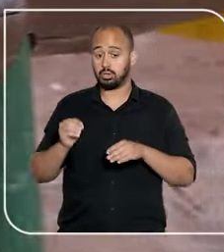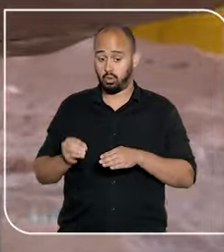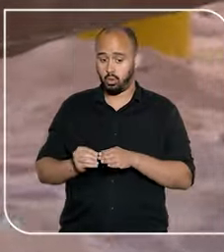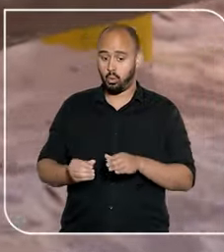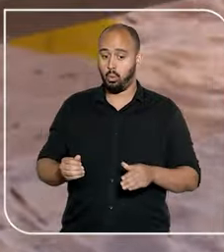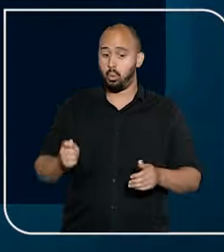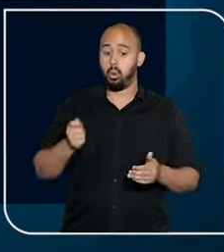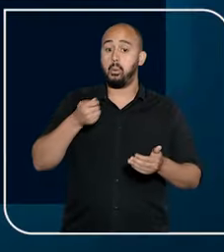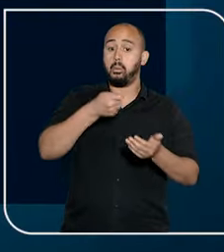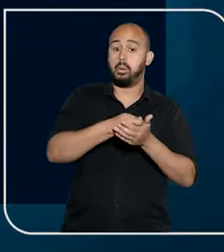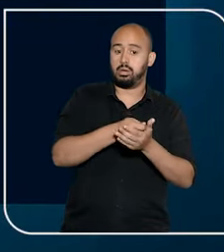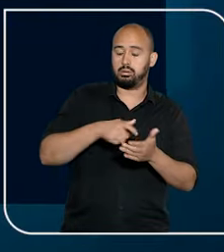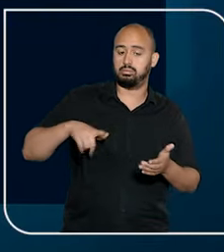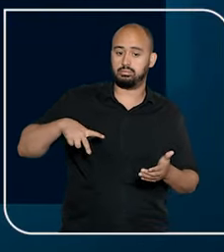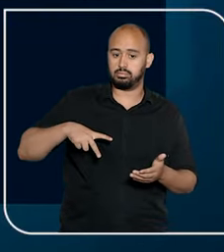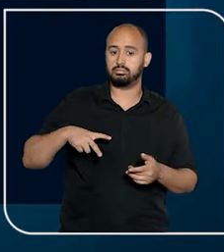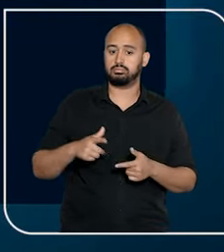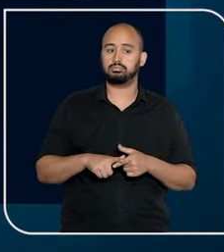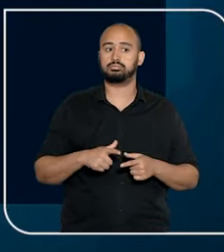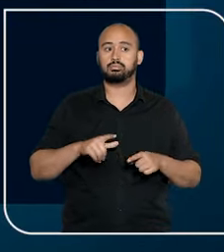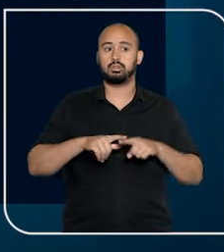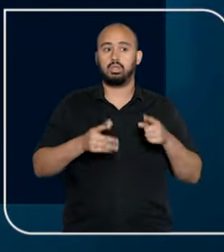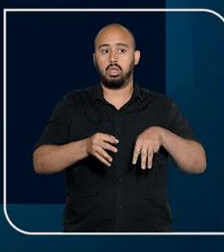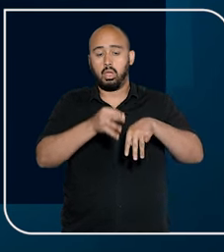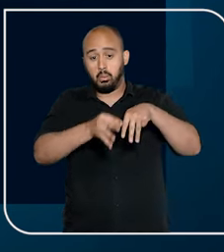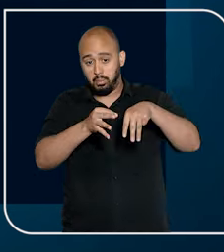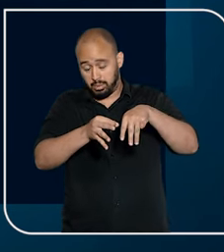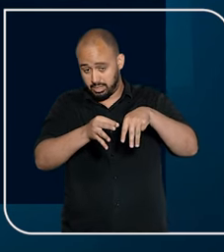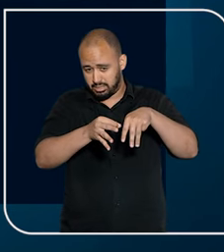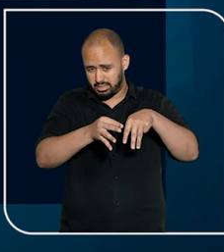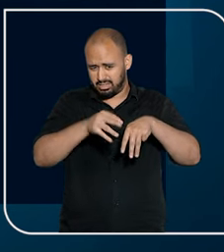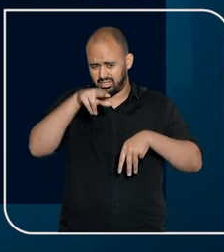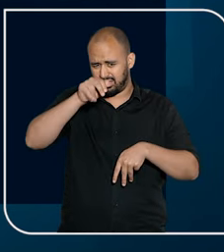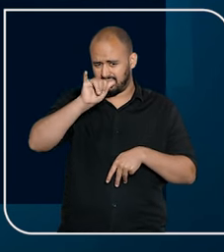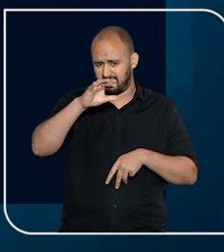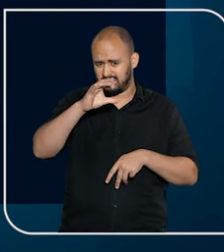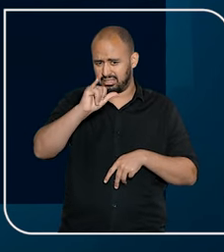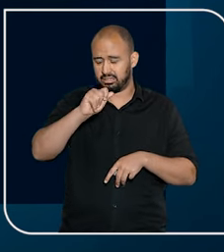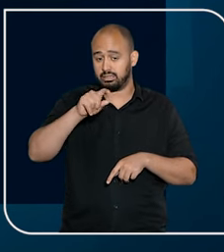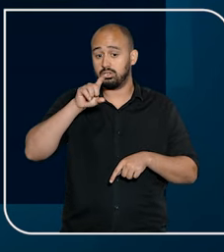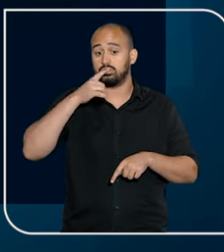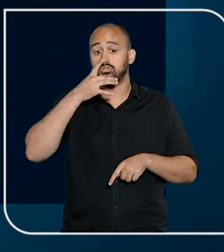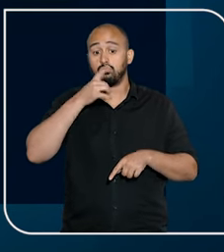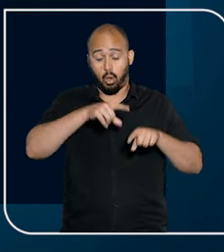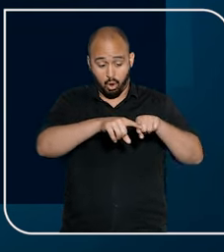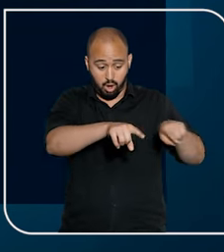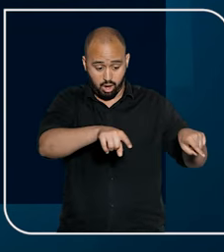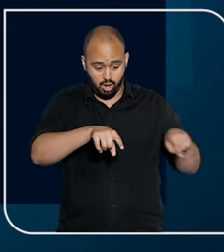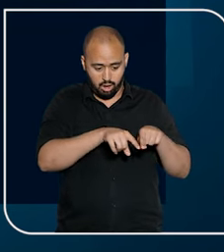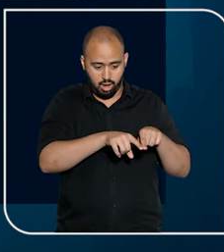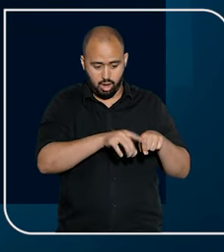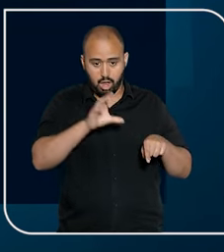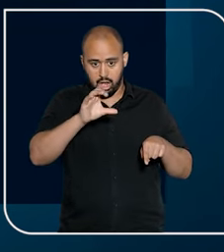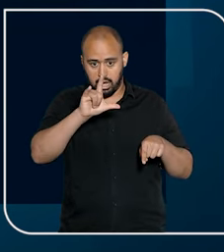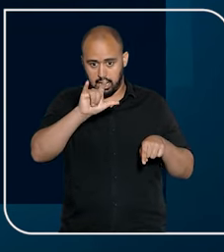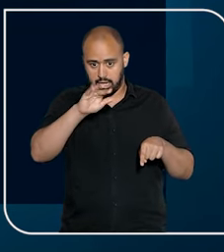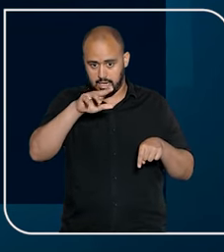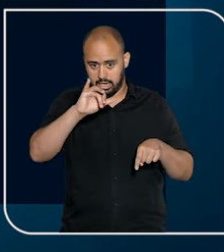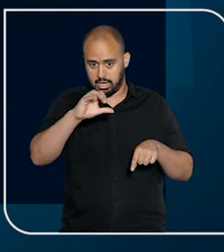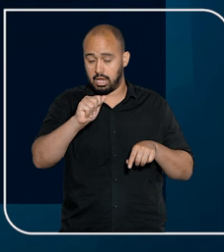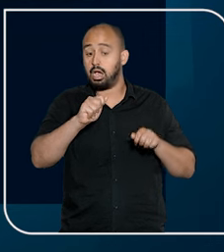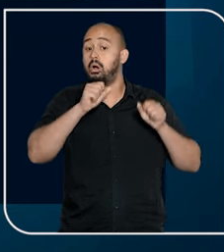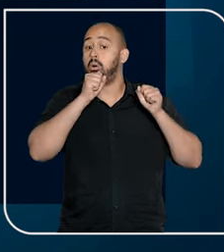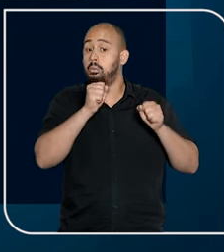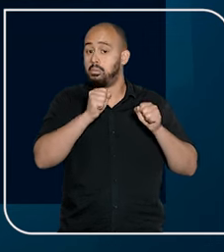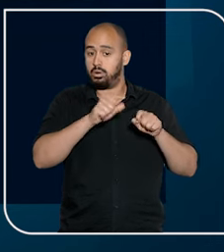coberta pelo plano. A relatora do recurso, ministra Nancy Andrigui, explicou que somente em ambiente clínico e quando conduzida por